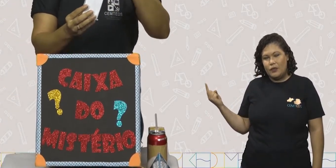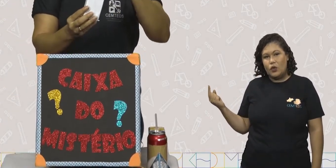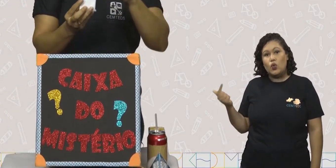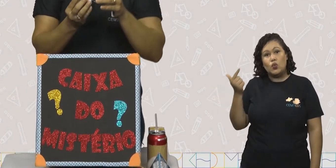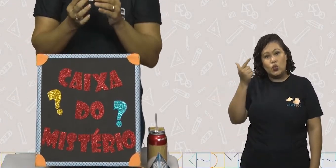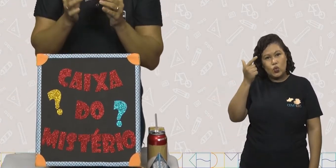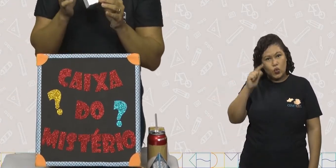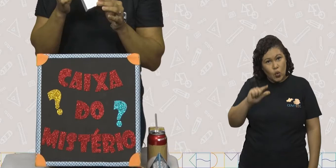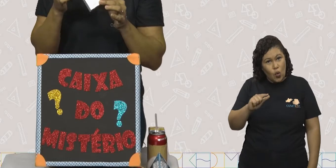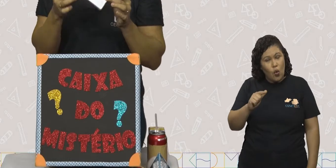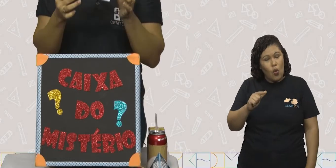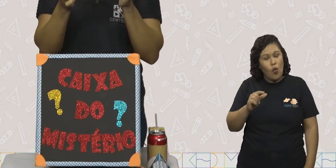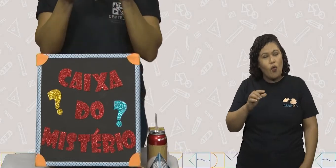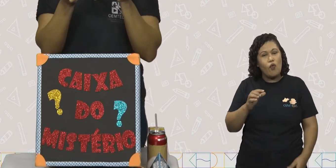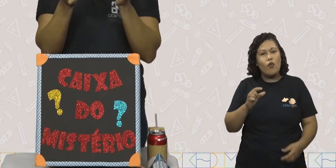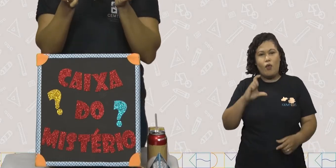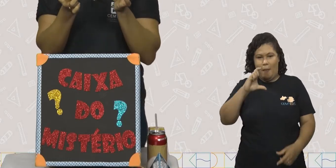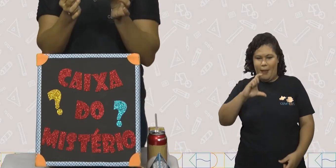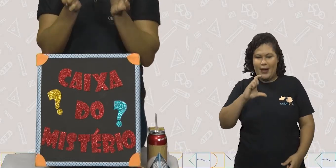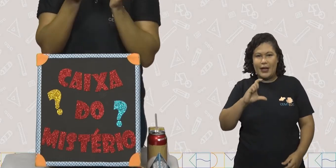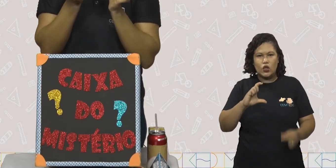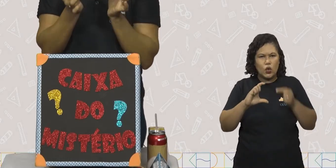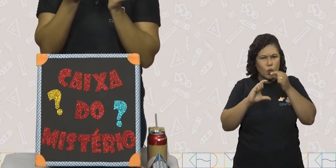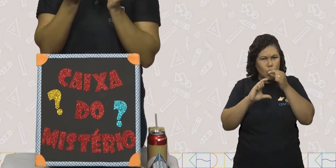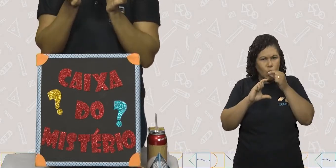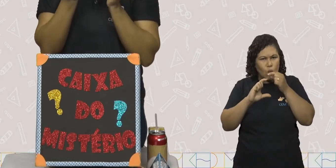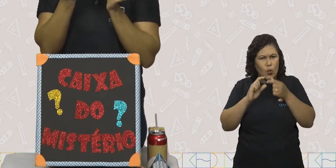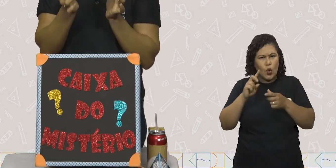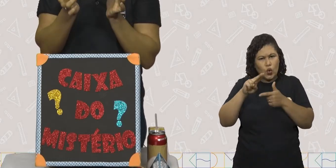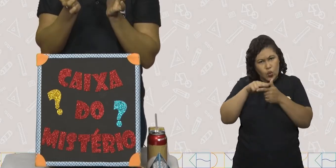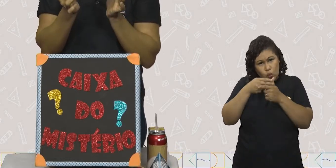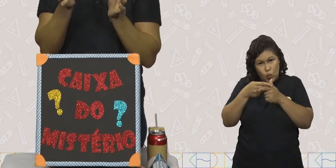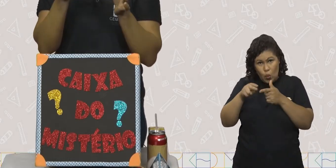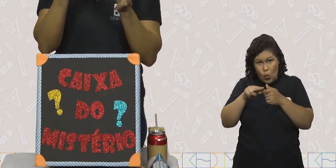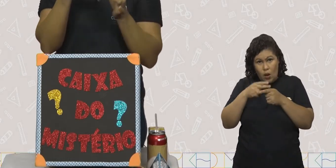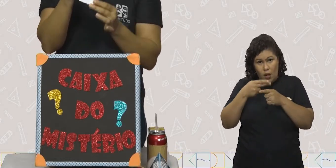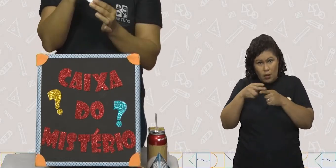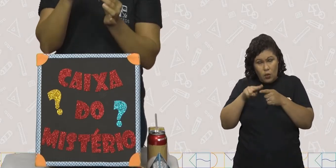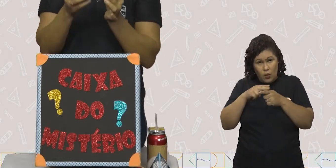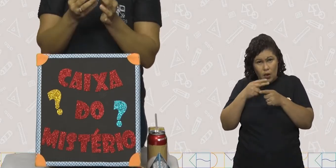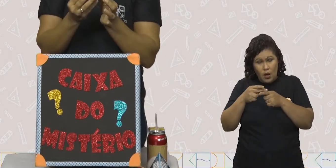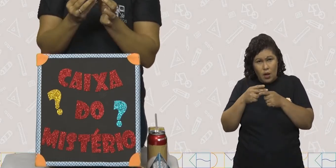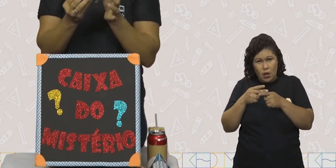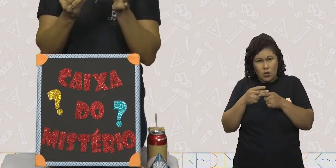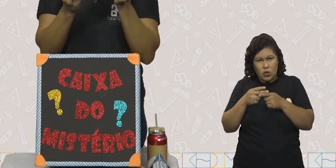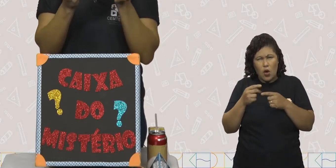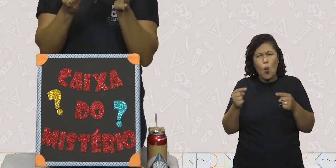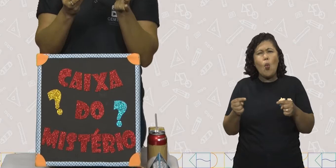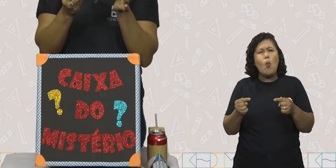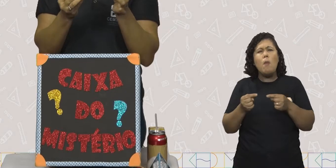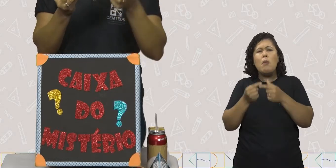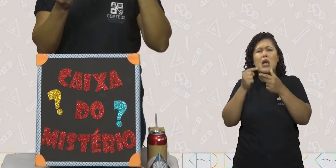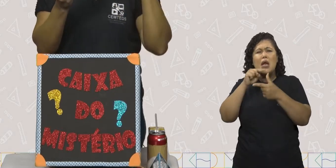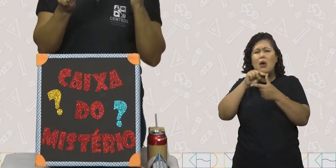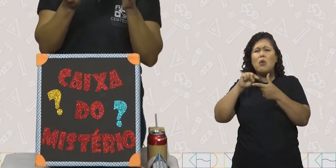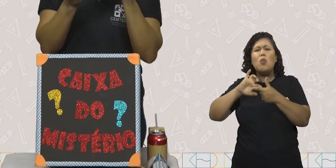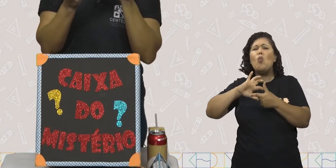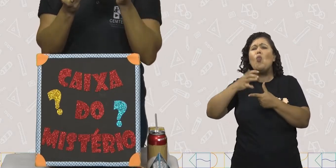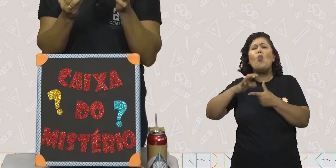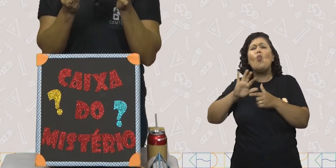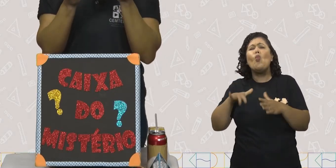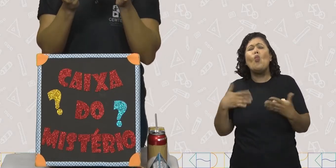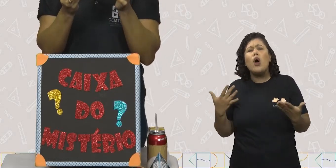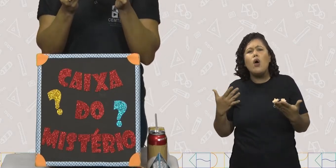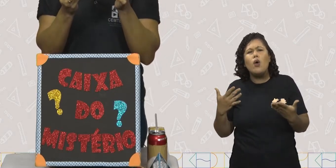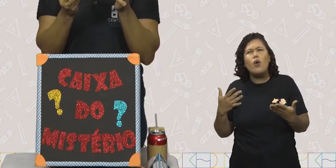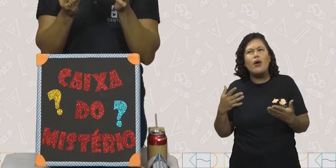eu trouxe aqui agora uma caixinha de achocolatado e ela se parece com o que? Lembra lá